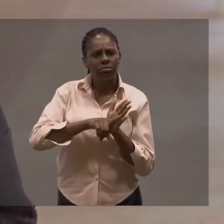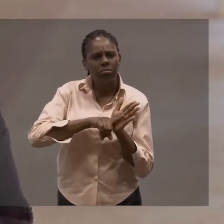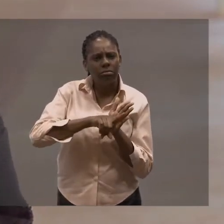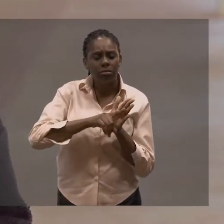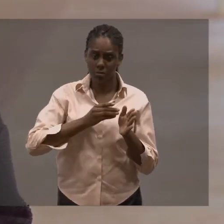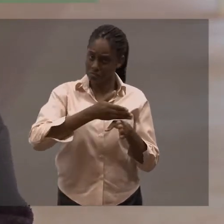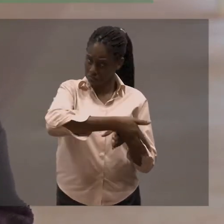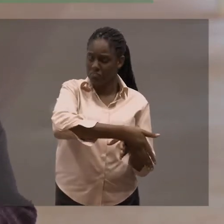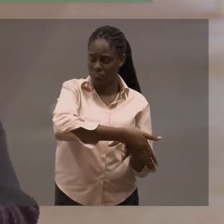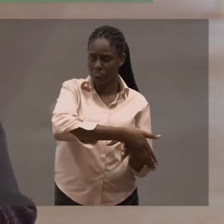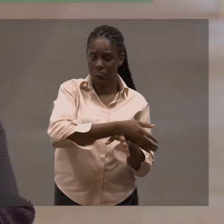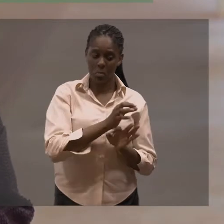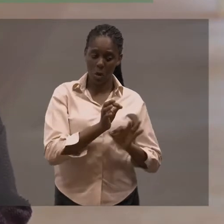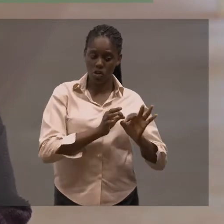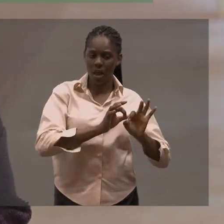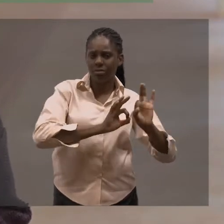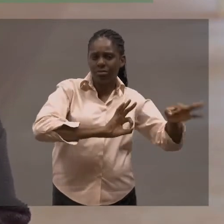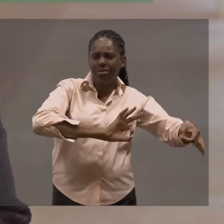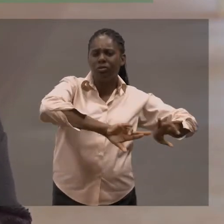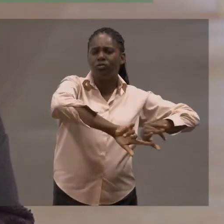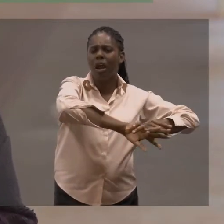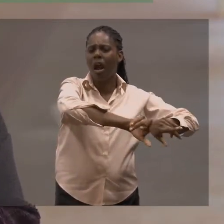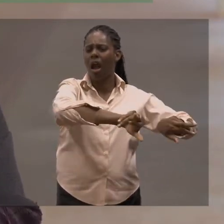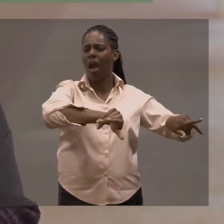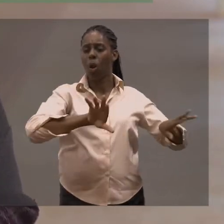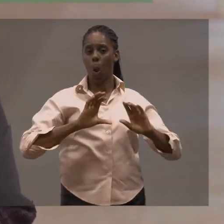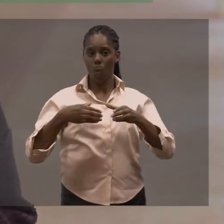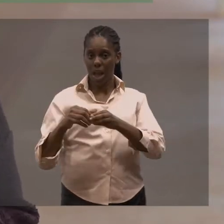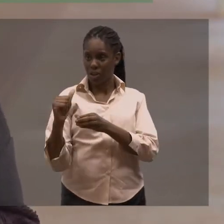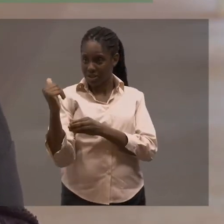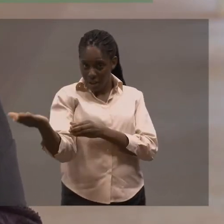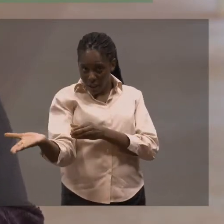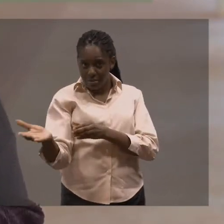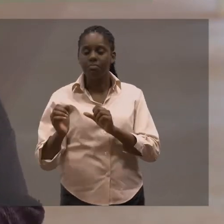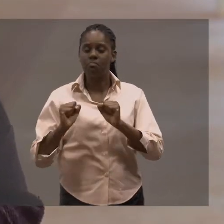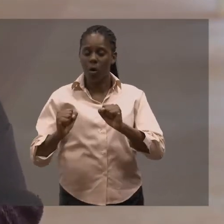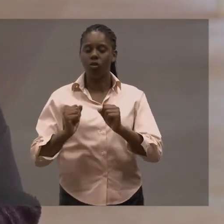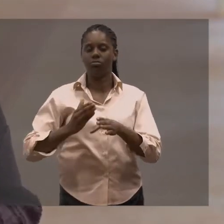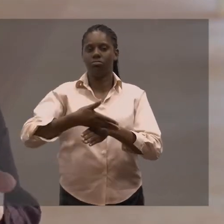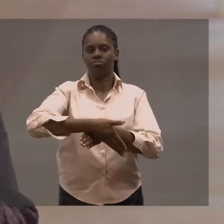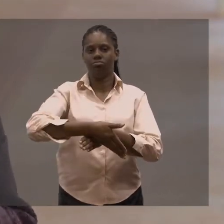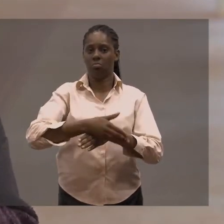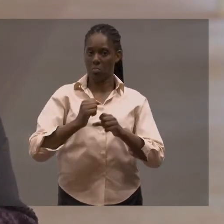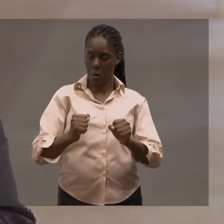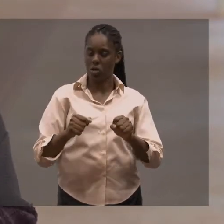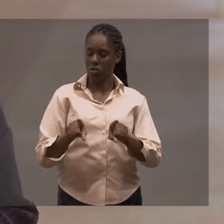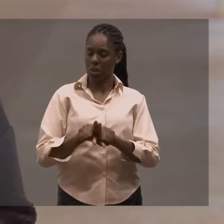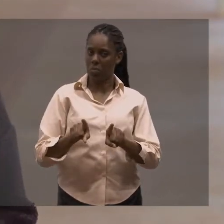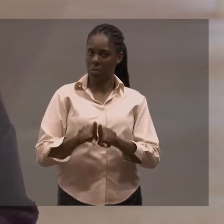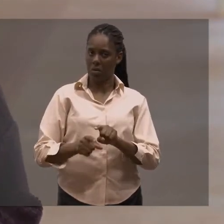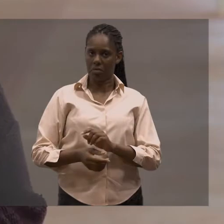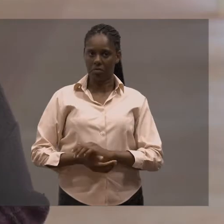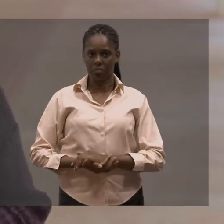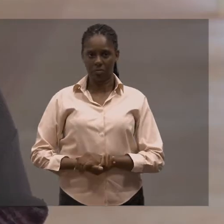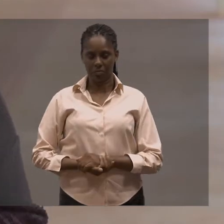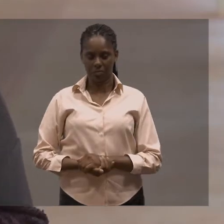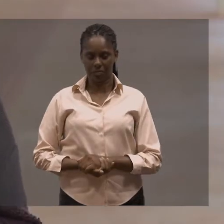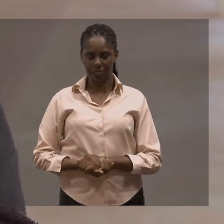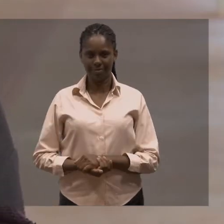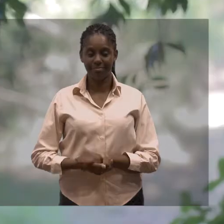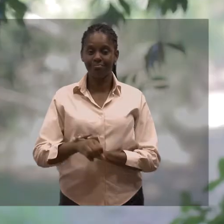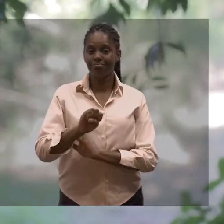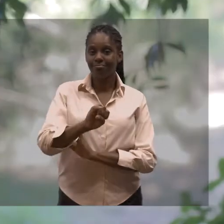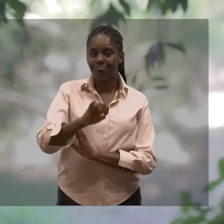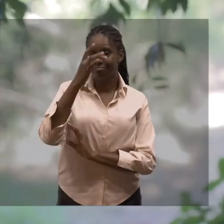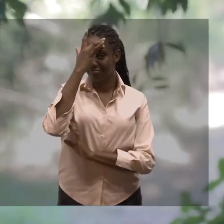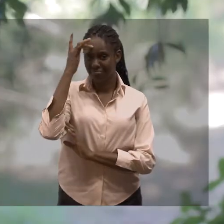ele tem a oportunidade de participar de diferentes projetos de pesquisa e diferentes projetos de extensão, que tem também o envolvimento da comunidade do